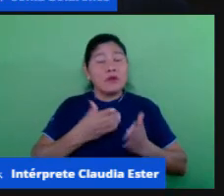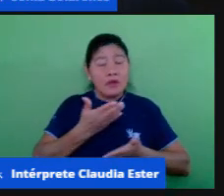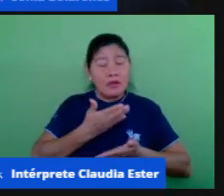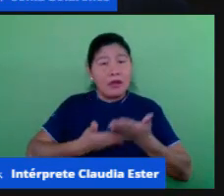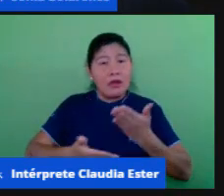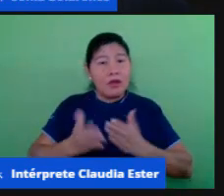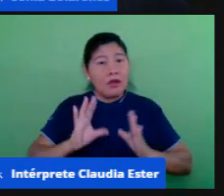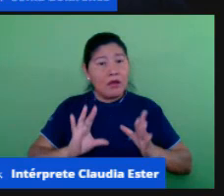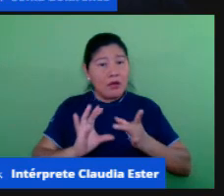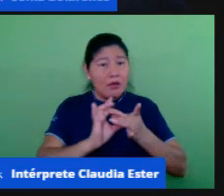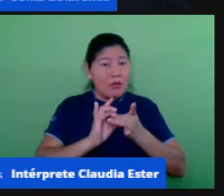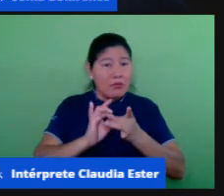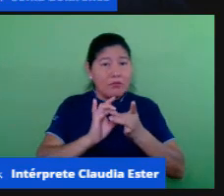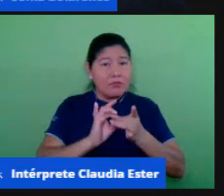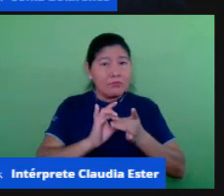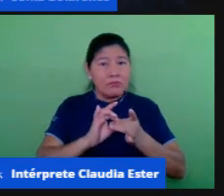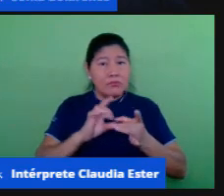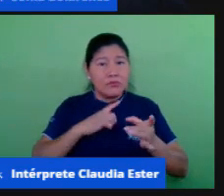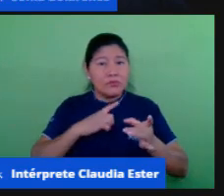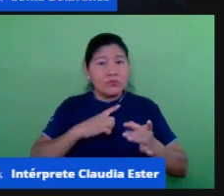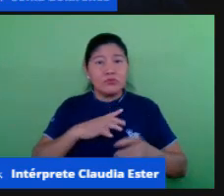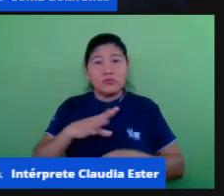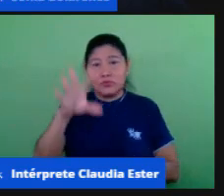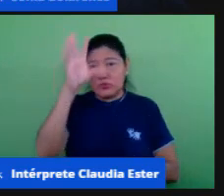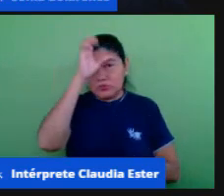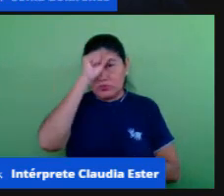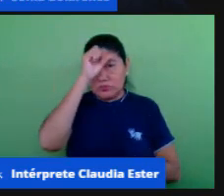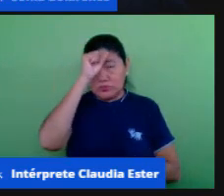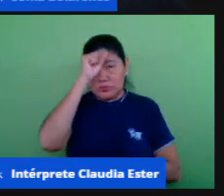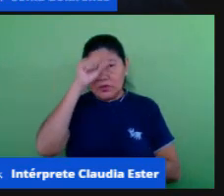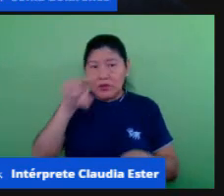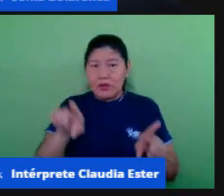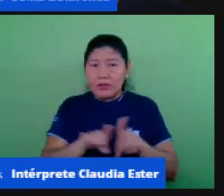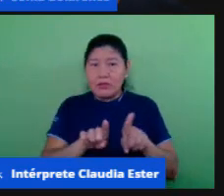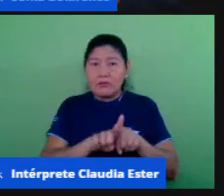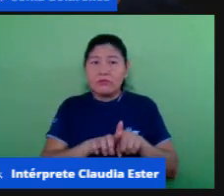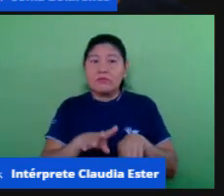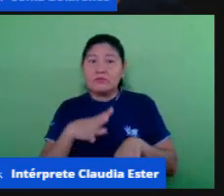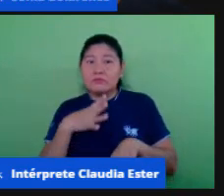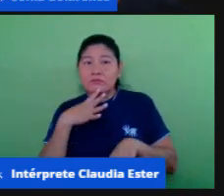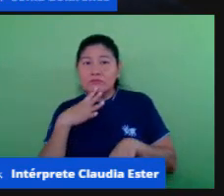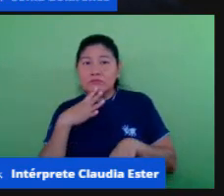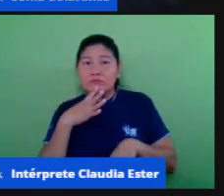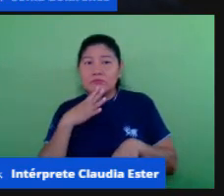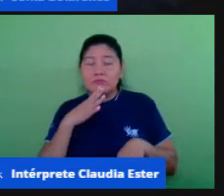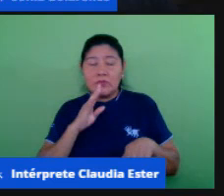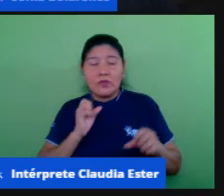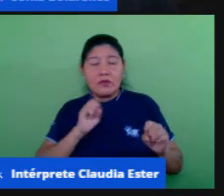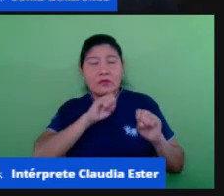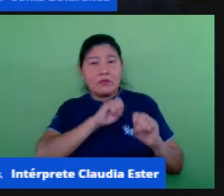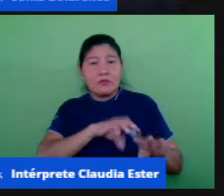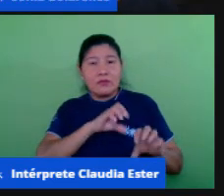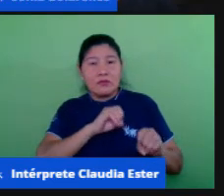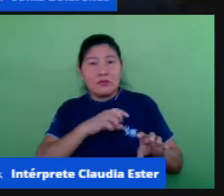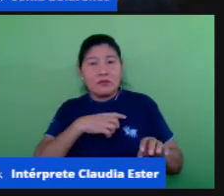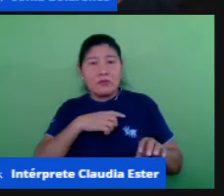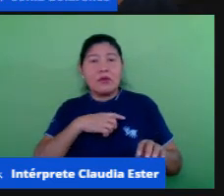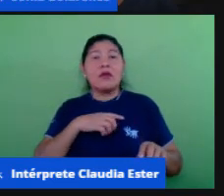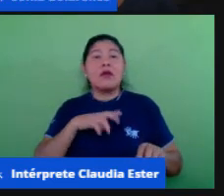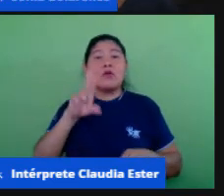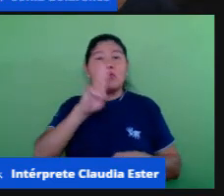princípios científicos que se aplicam ao planejamento a construção e a utilização de um